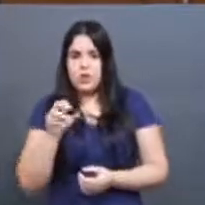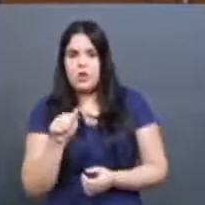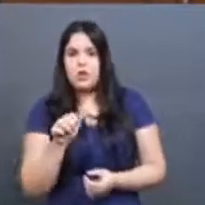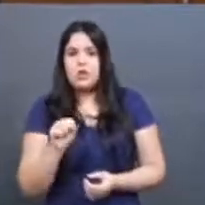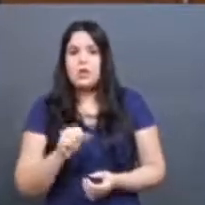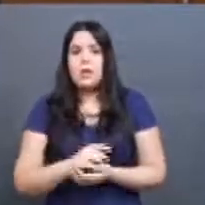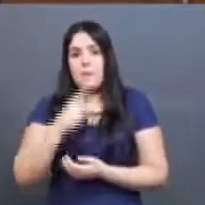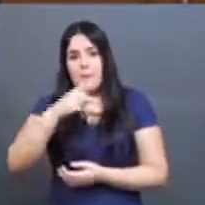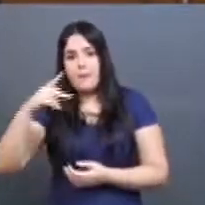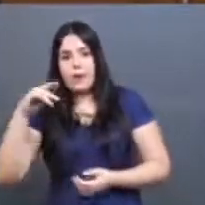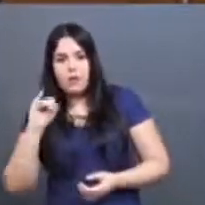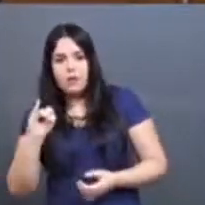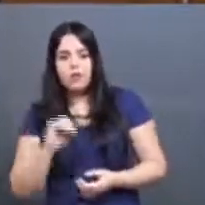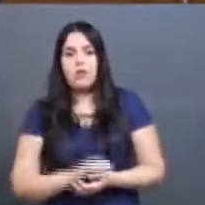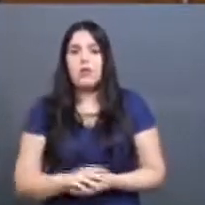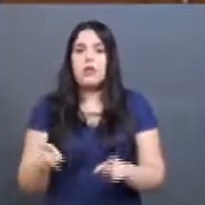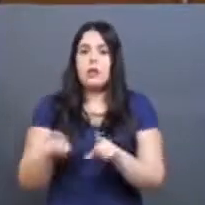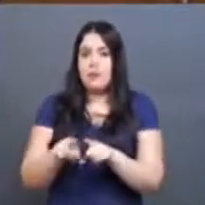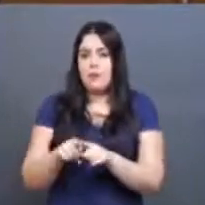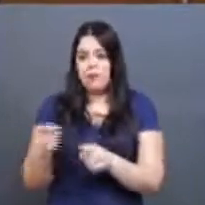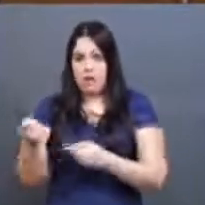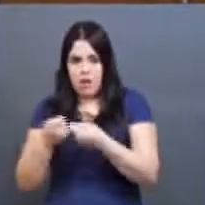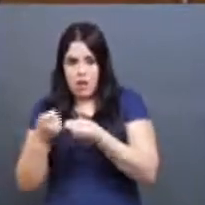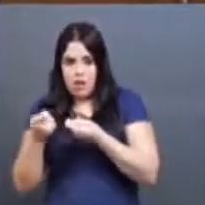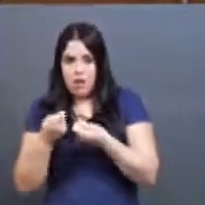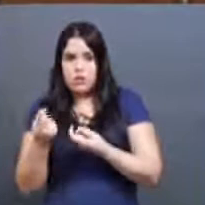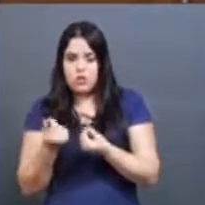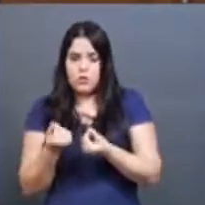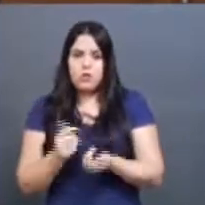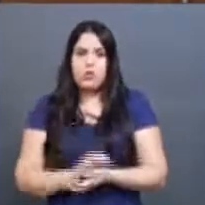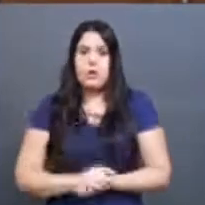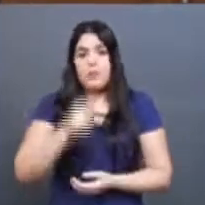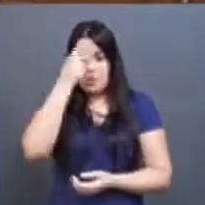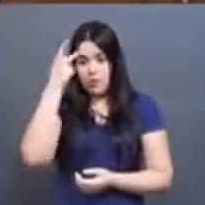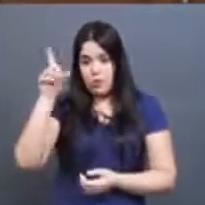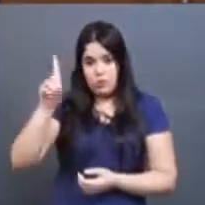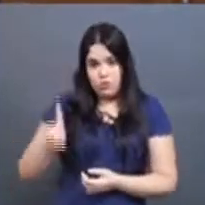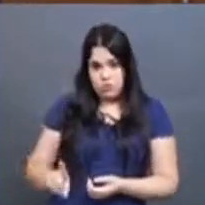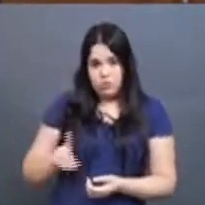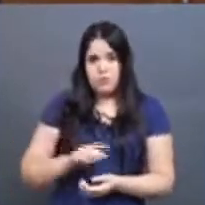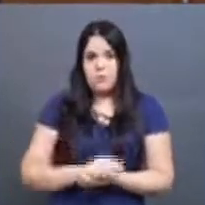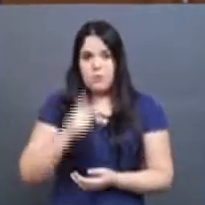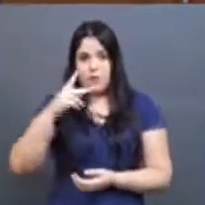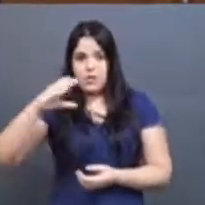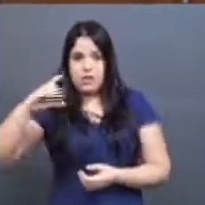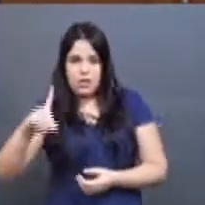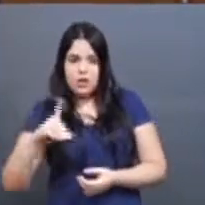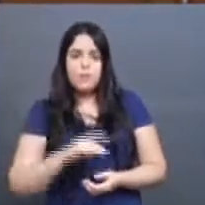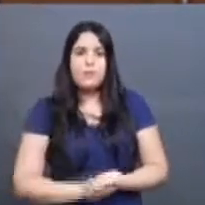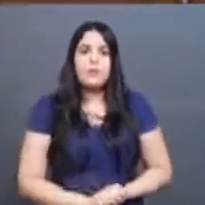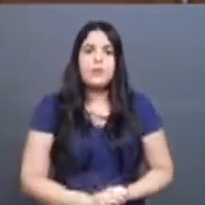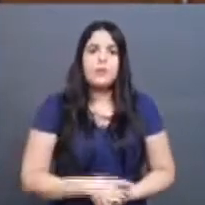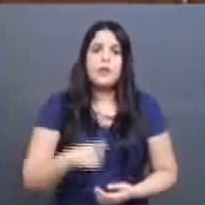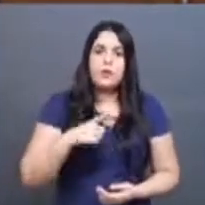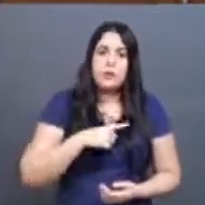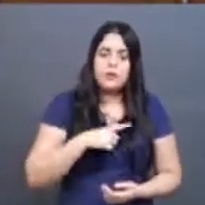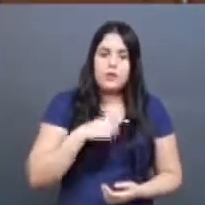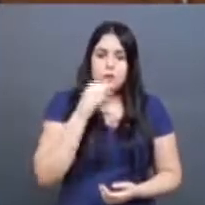PPI, renda e pessoa com deficiência, que é o PCD. Então, nós vamos lançar,